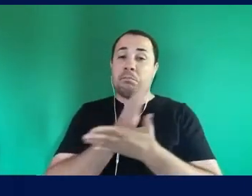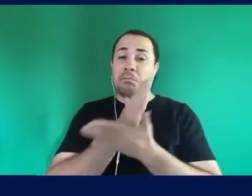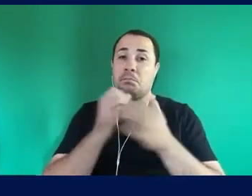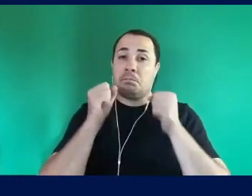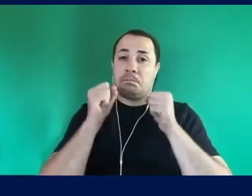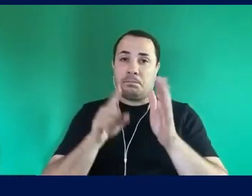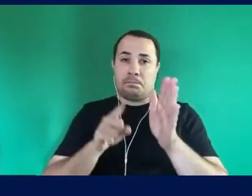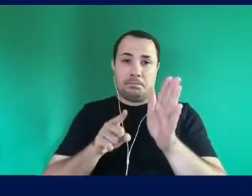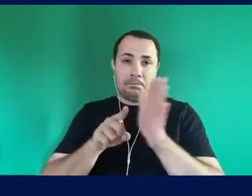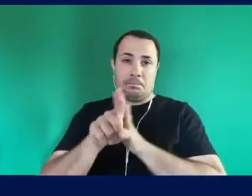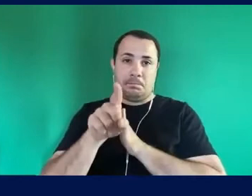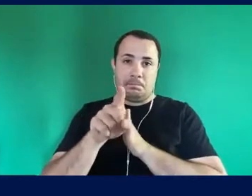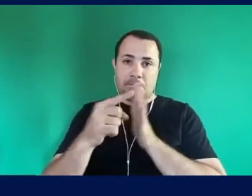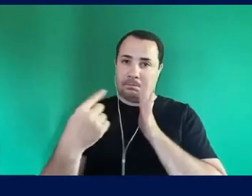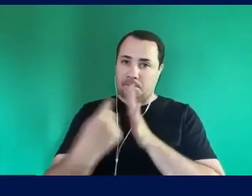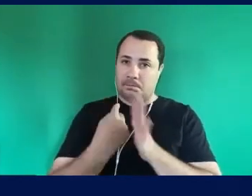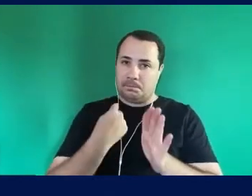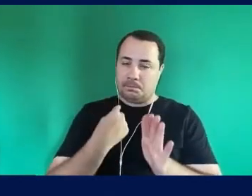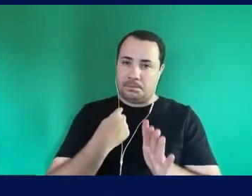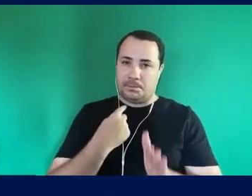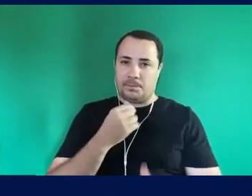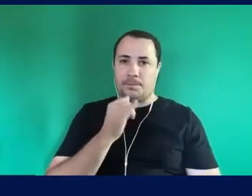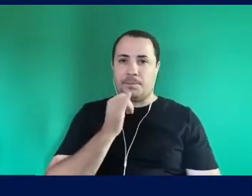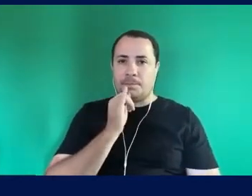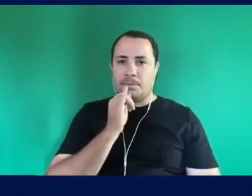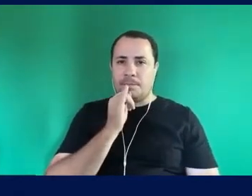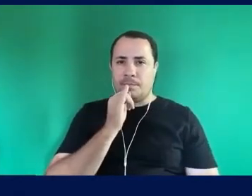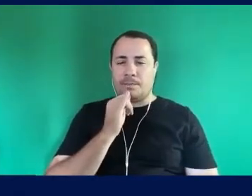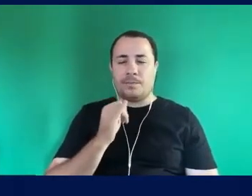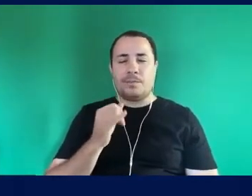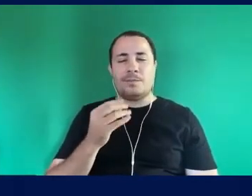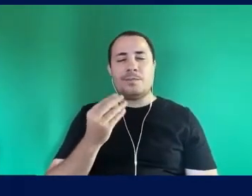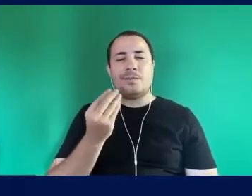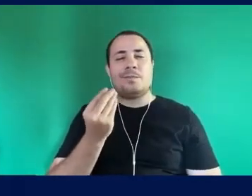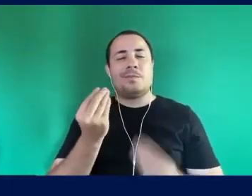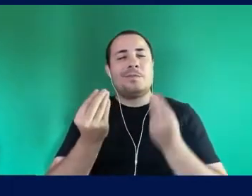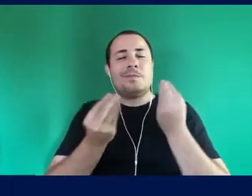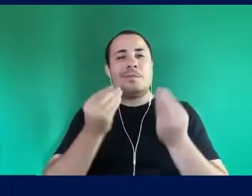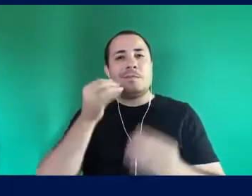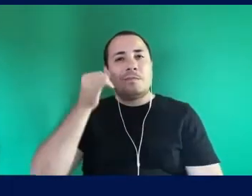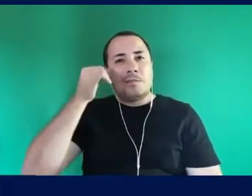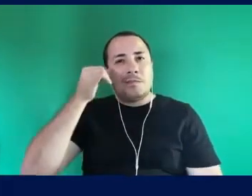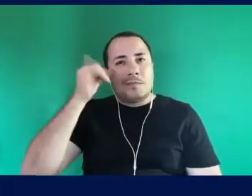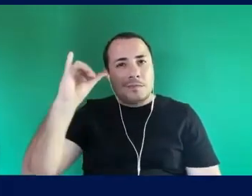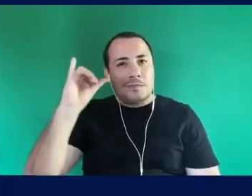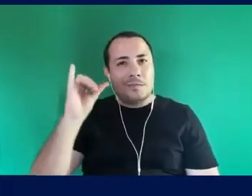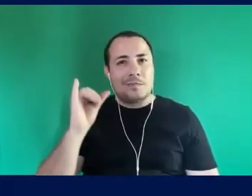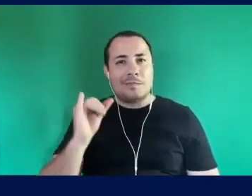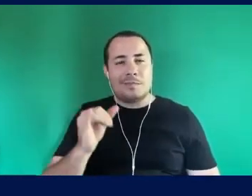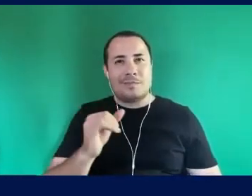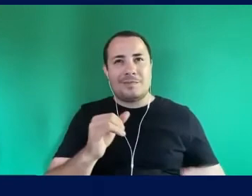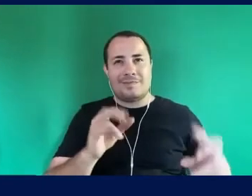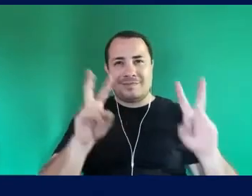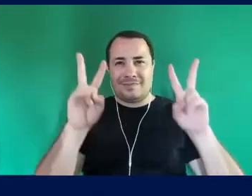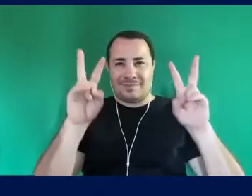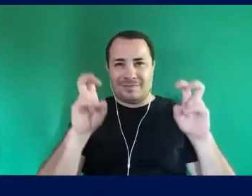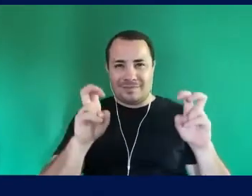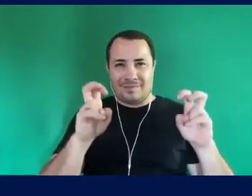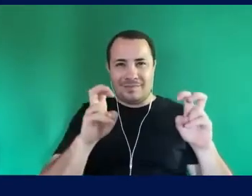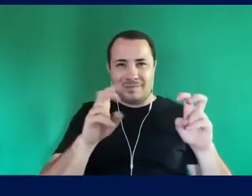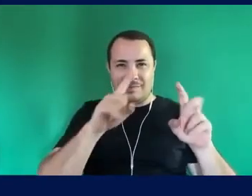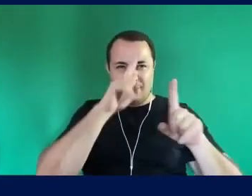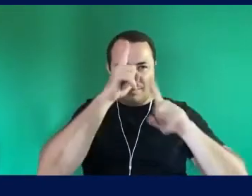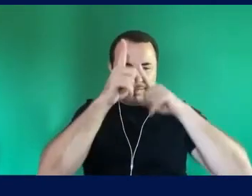então Que eu não entro Num conflito Num confronto Dessa narrativa E convido Essa